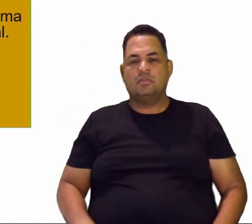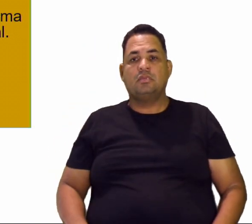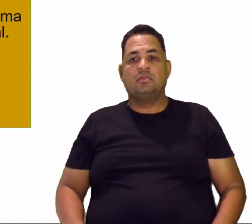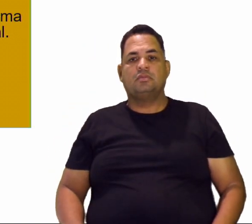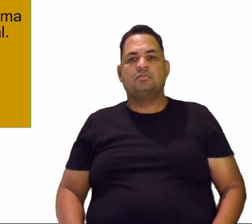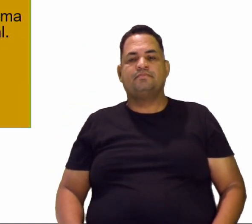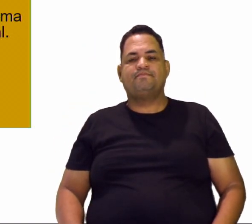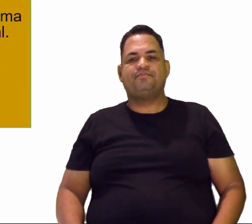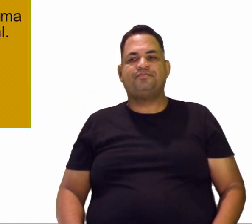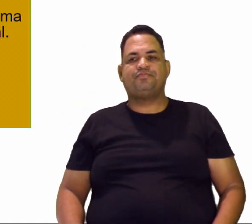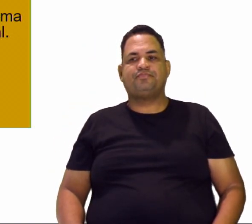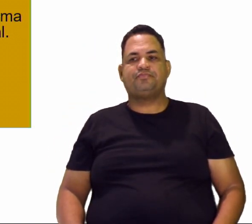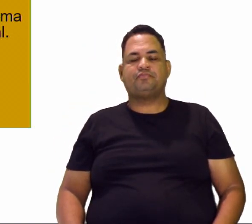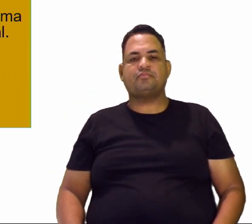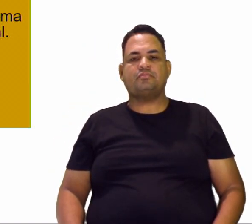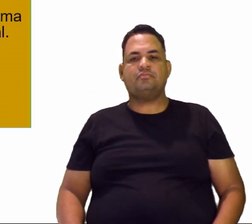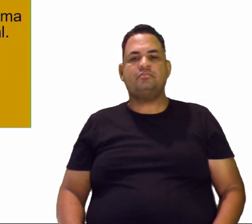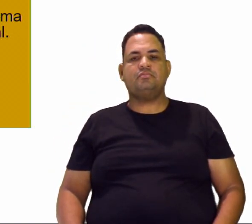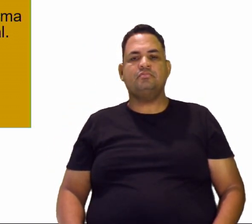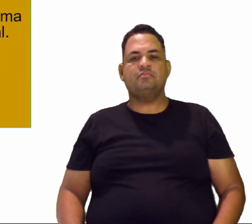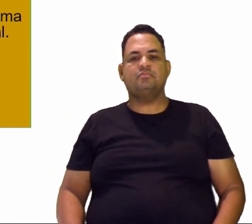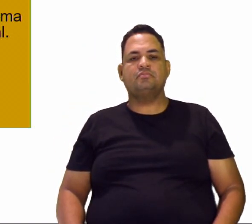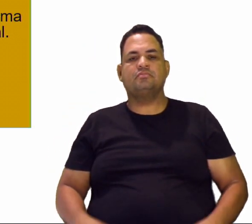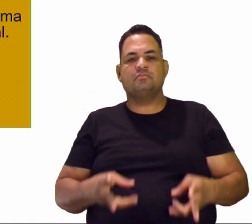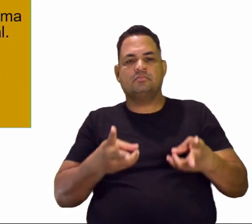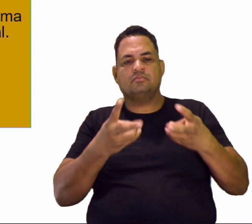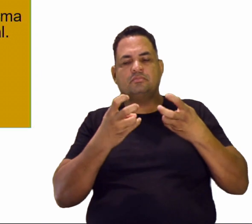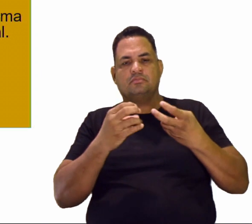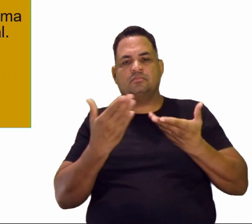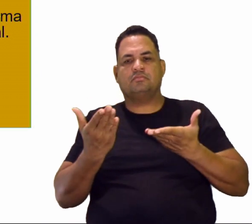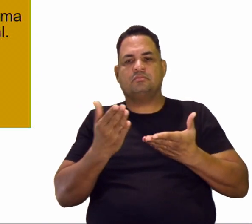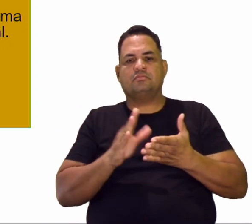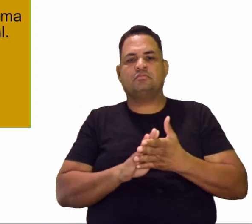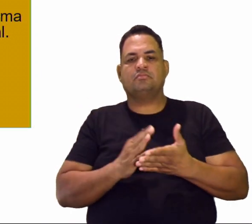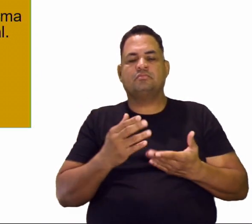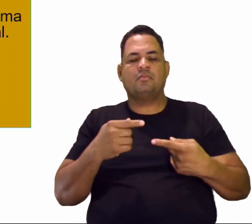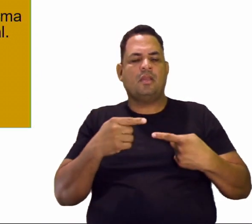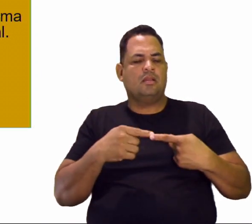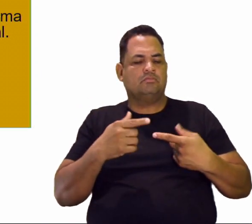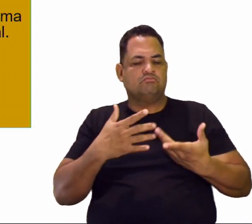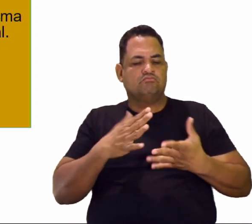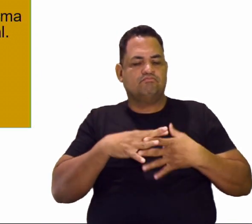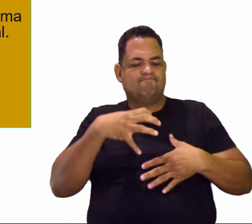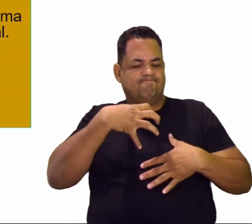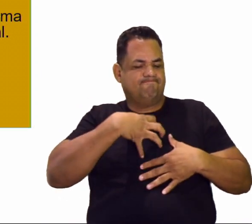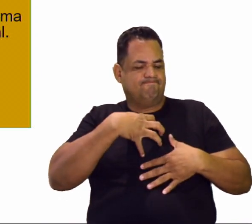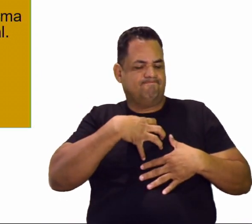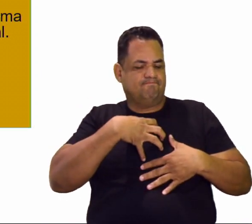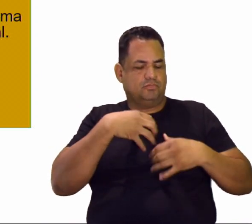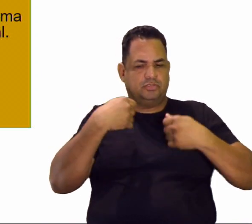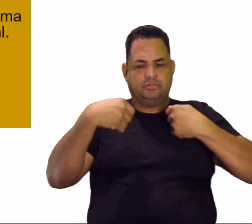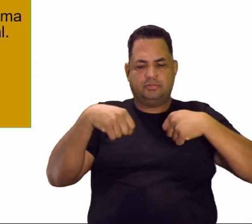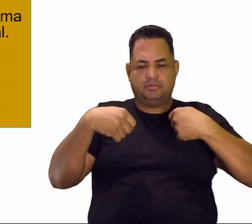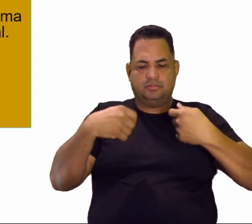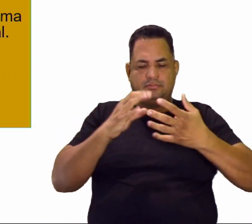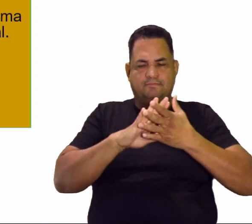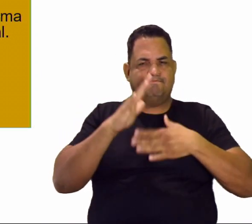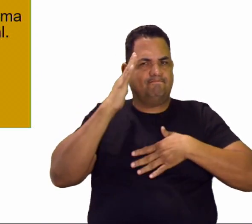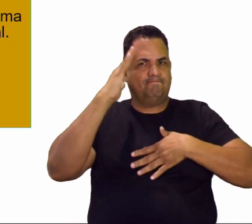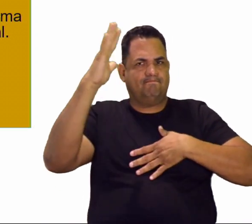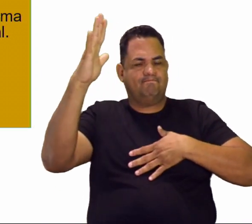vocês percebam o quanto que elas tocam ali nas nossas necessidades, na nossa